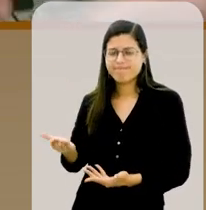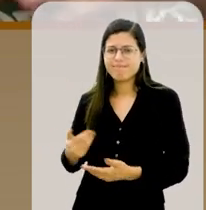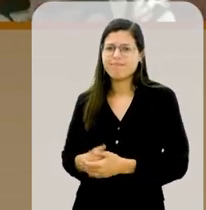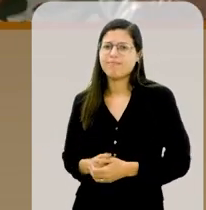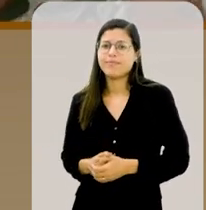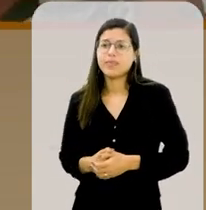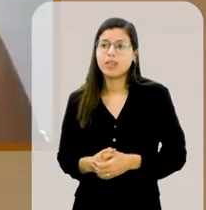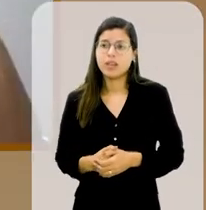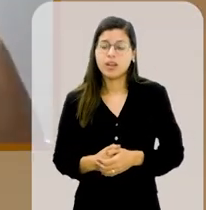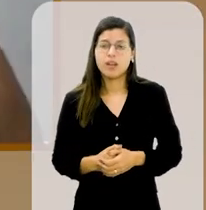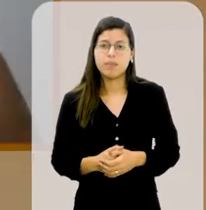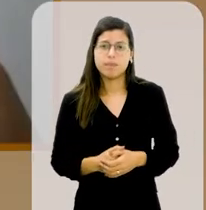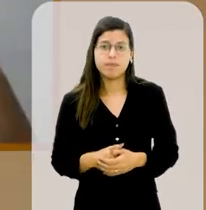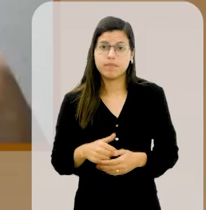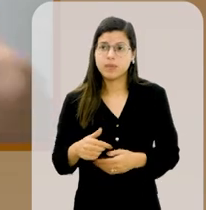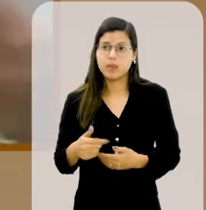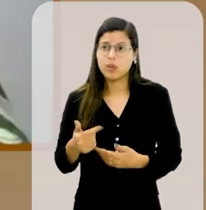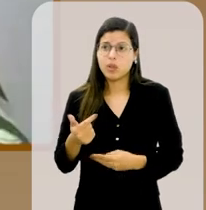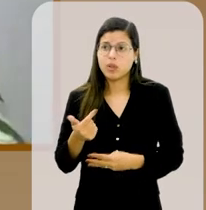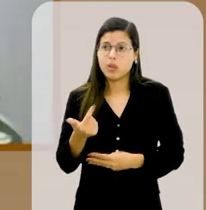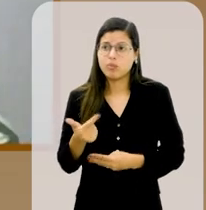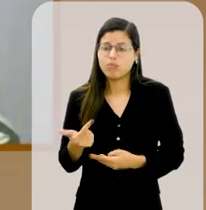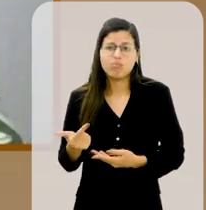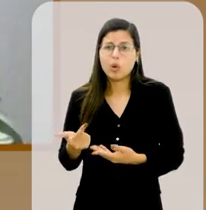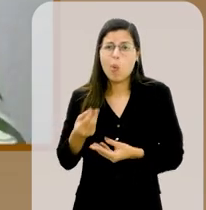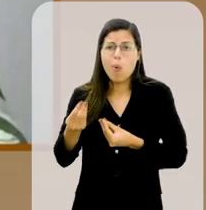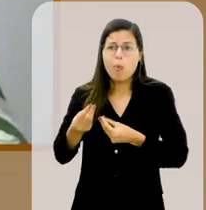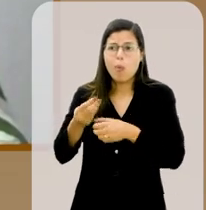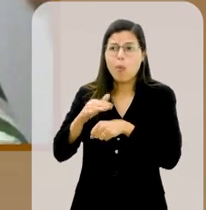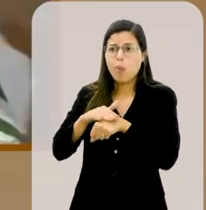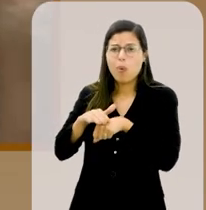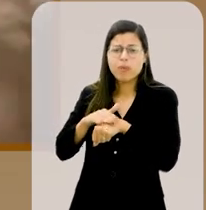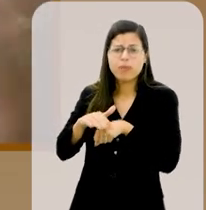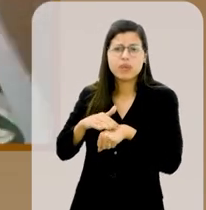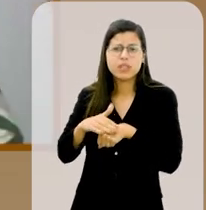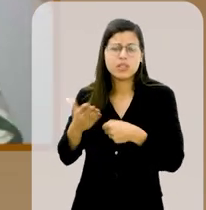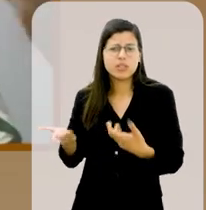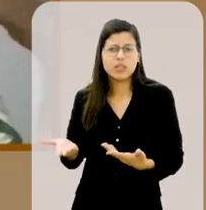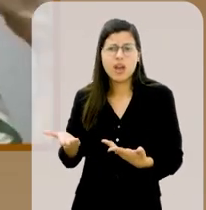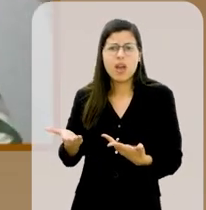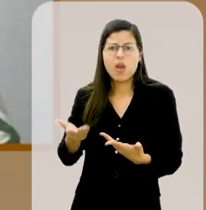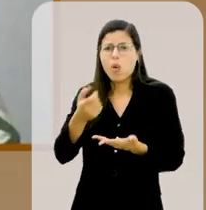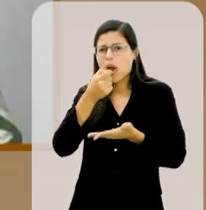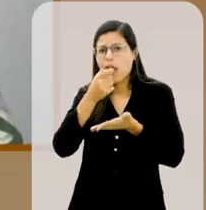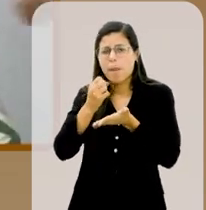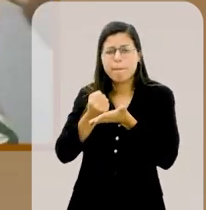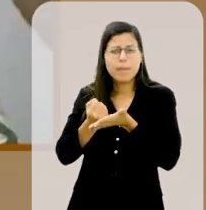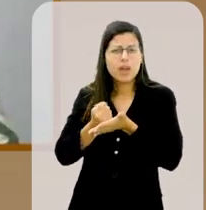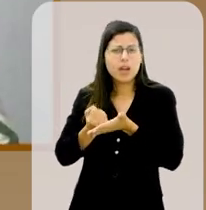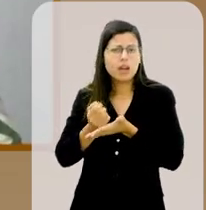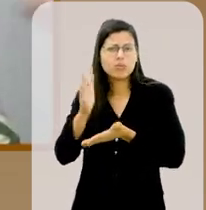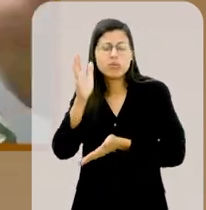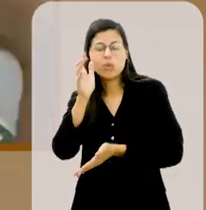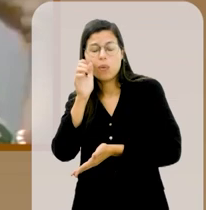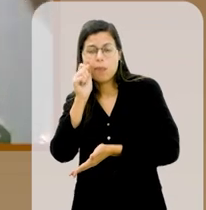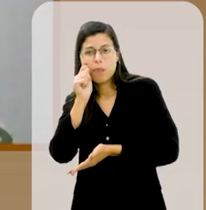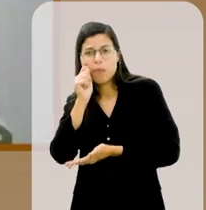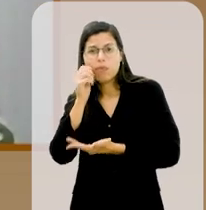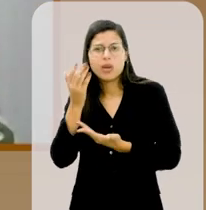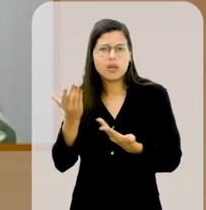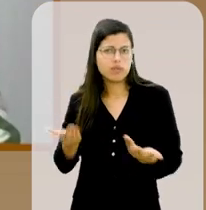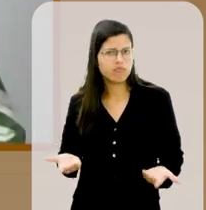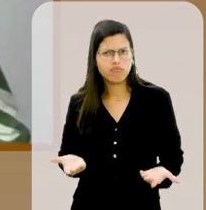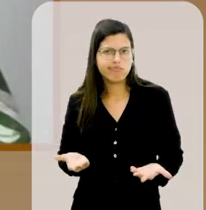Então, era isso. E eu não tinha o que conversar com ele. Eu estava dormindo, né? Nesta, assim, toda